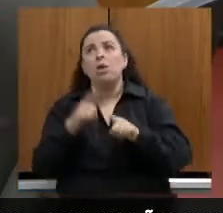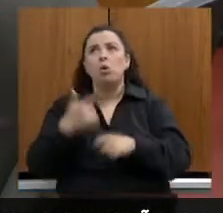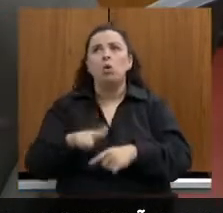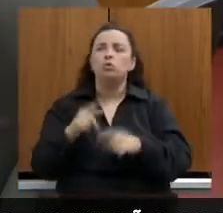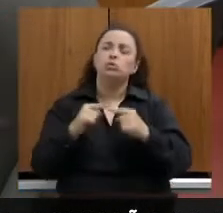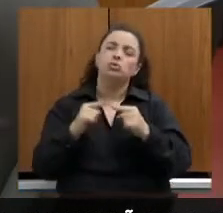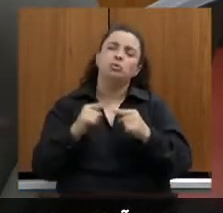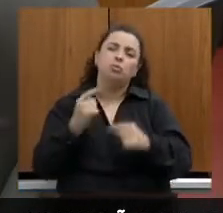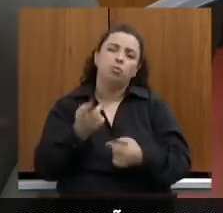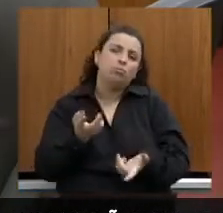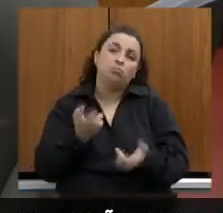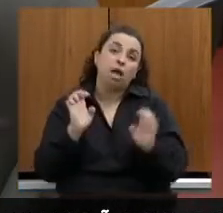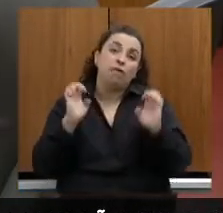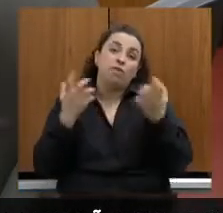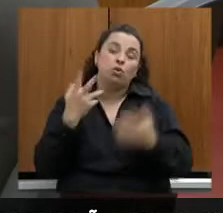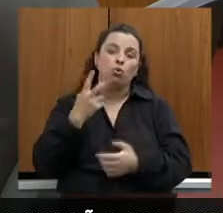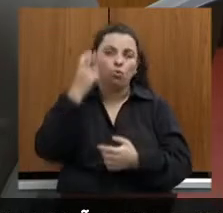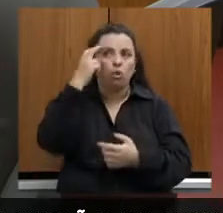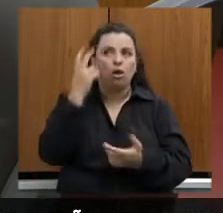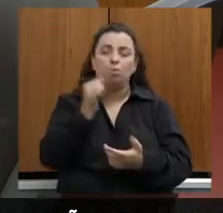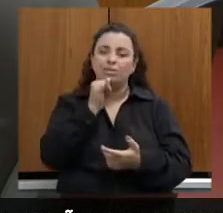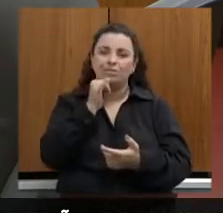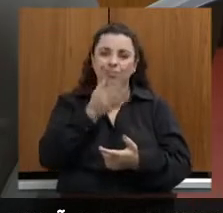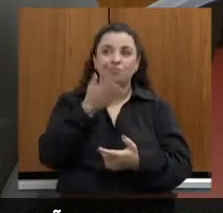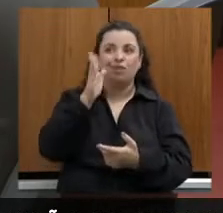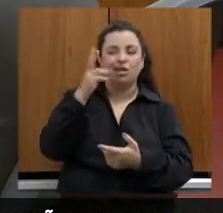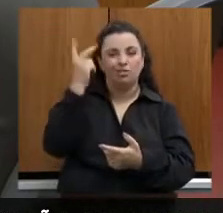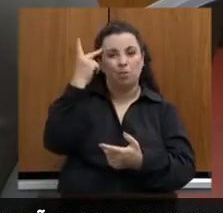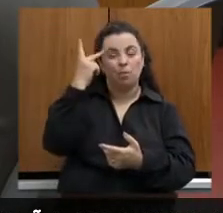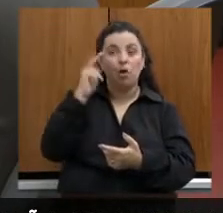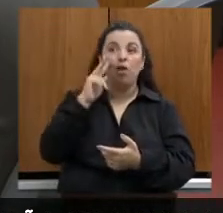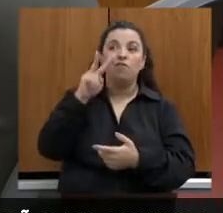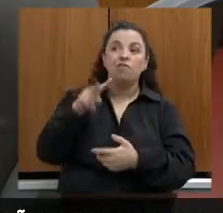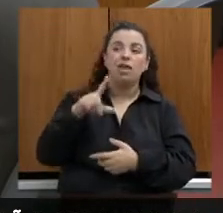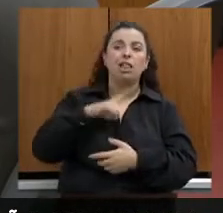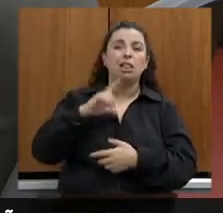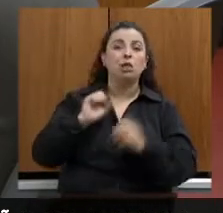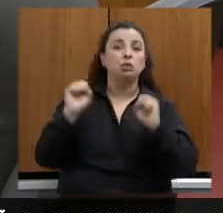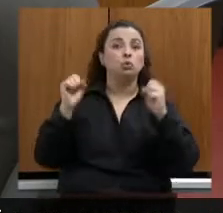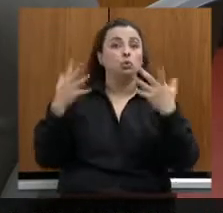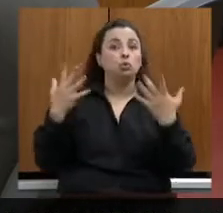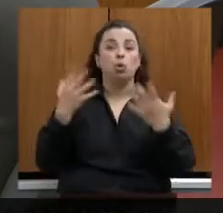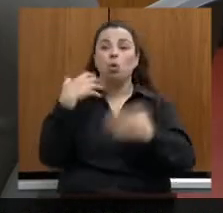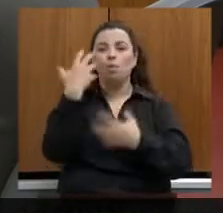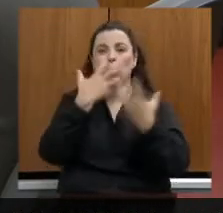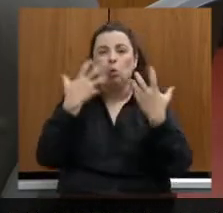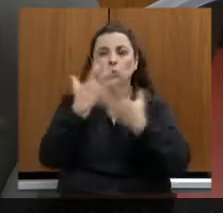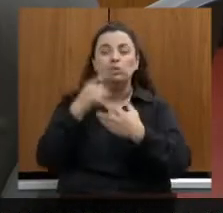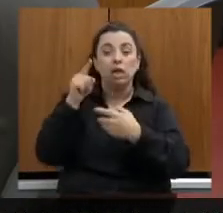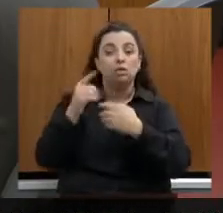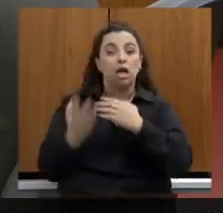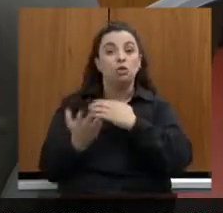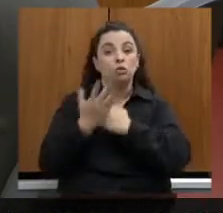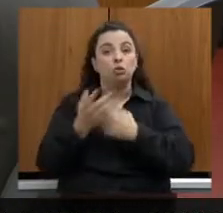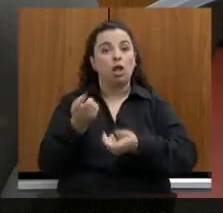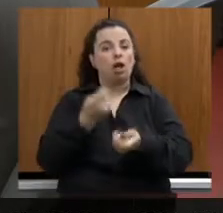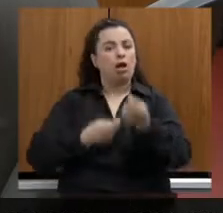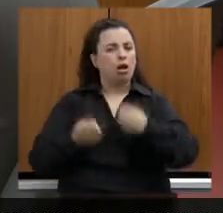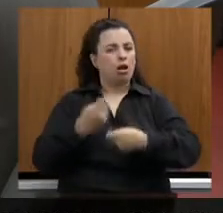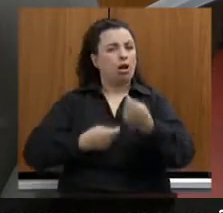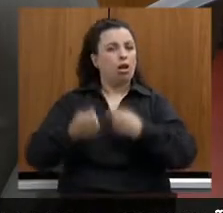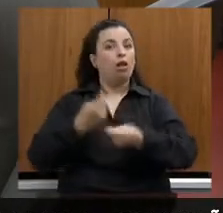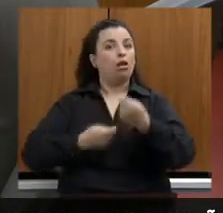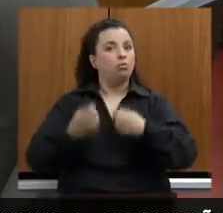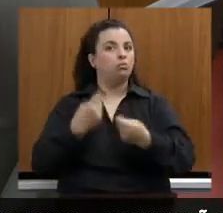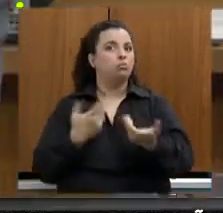constantemente, nós vamos ver um show, um musical, que movimenta muito a economia, os restaurantes, os hotéis e